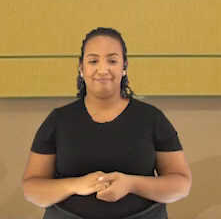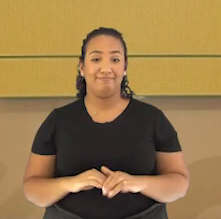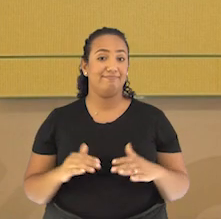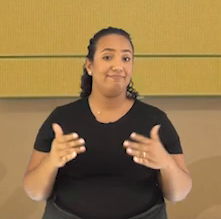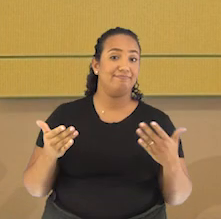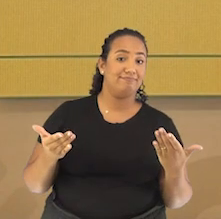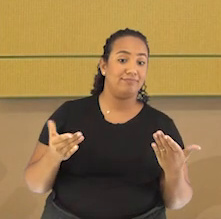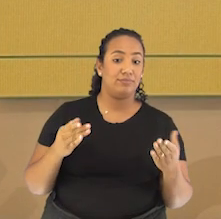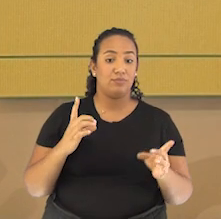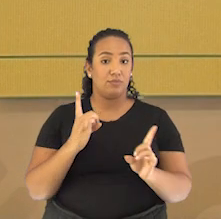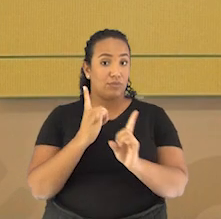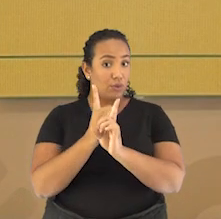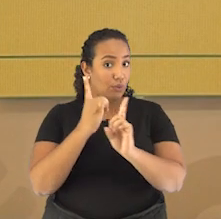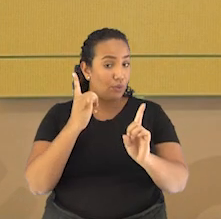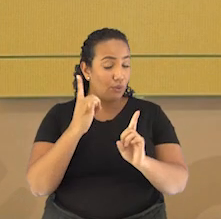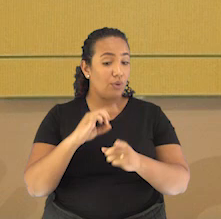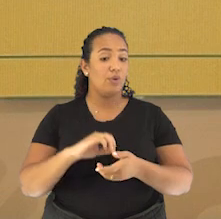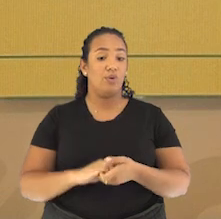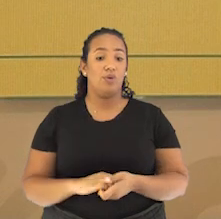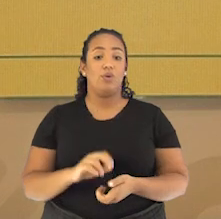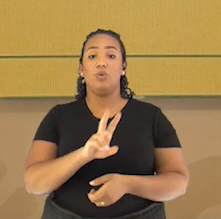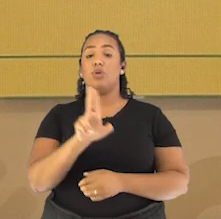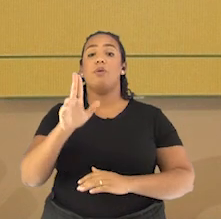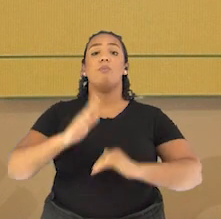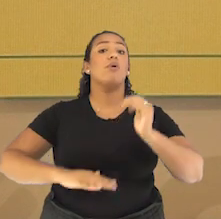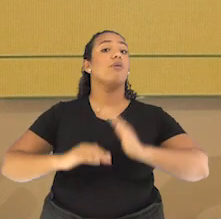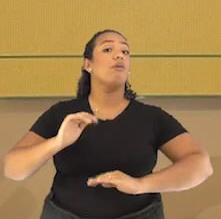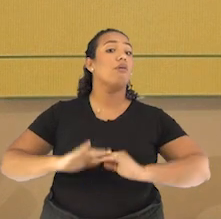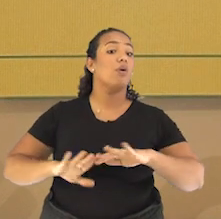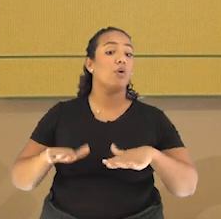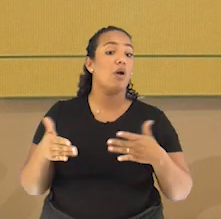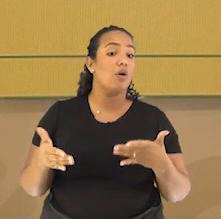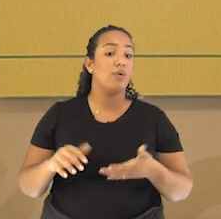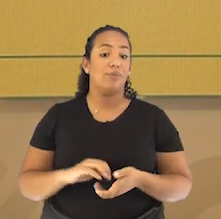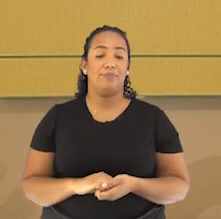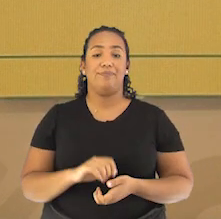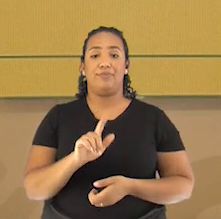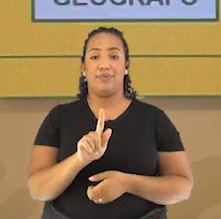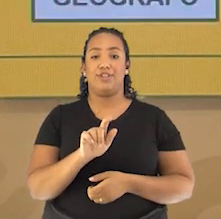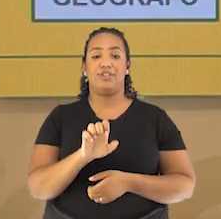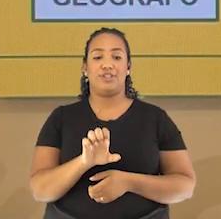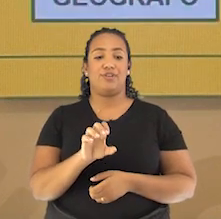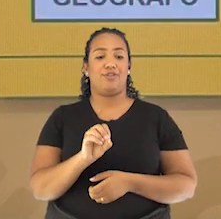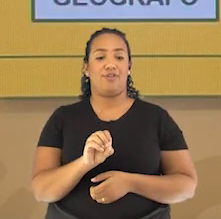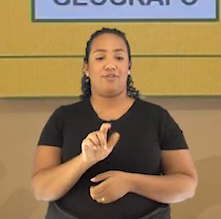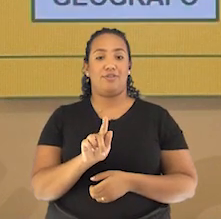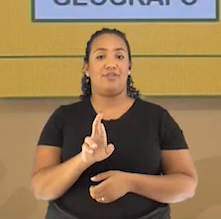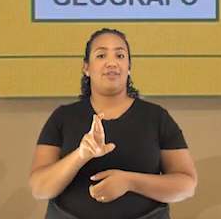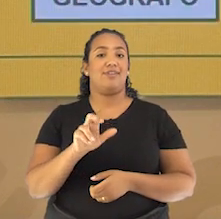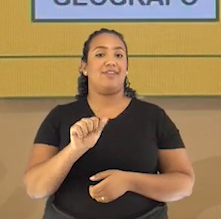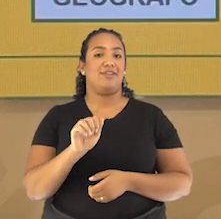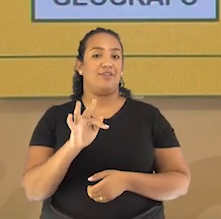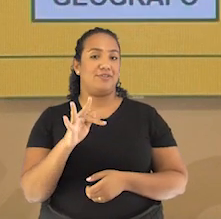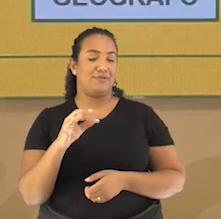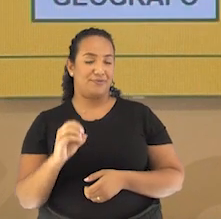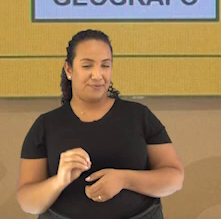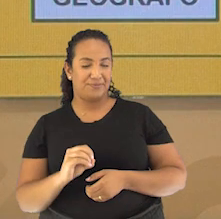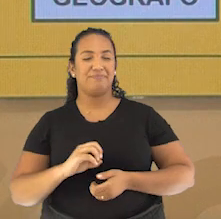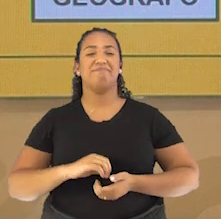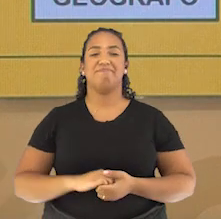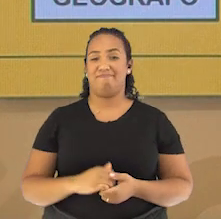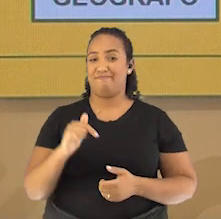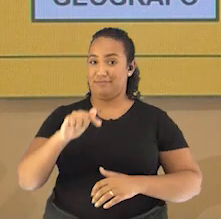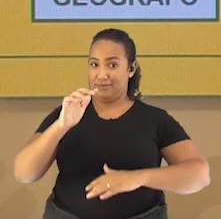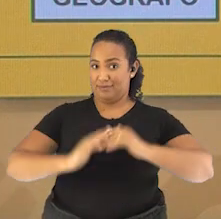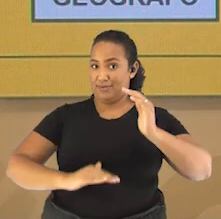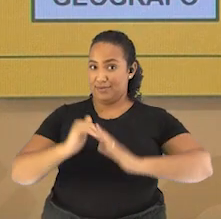E aí, segundo ciclo, encontraram a palavra? O nome desse profissional é G... Geógrafo, né? Lembraram?